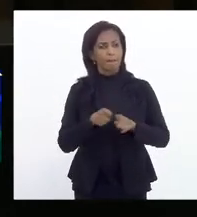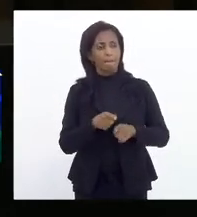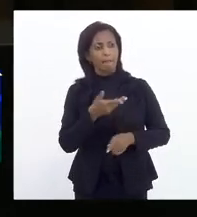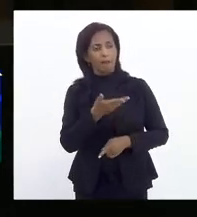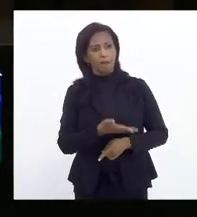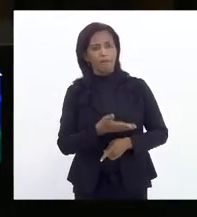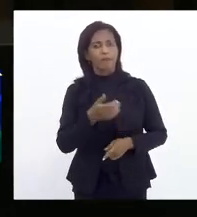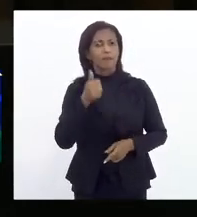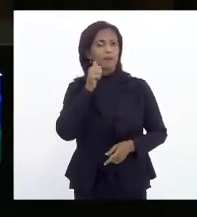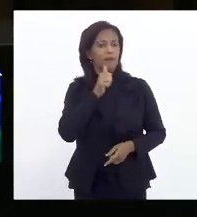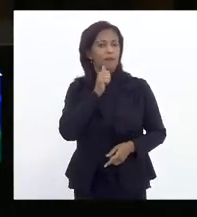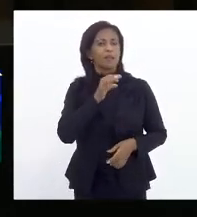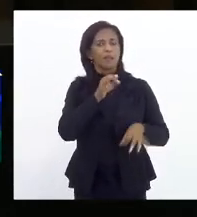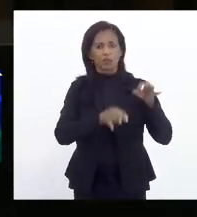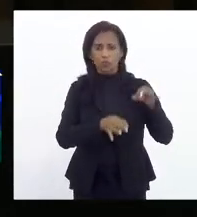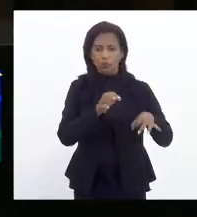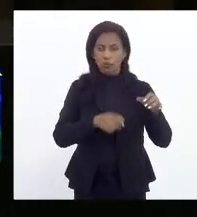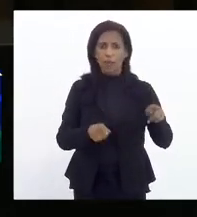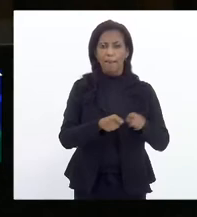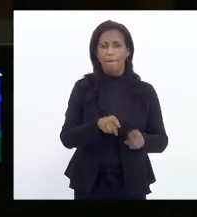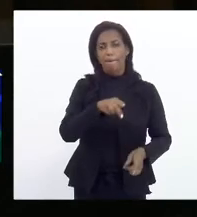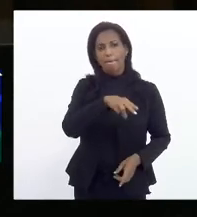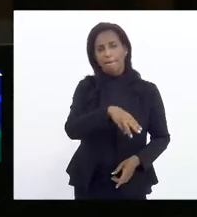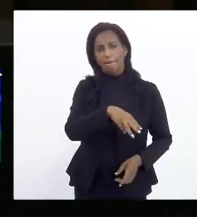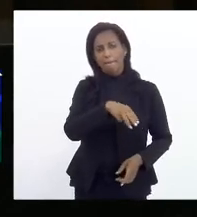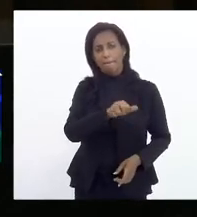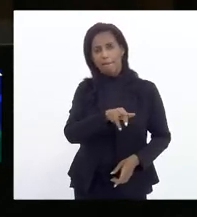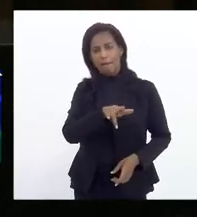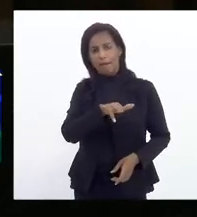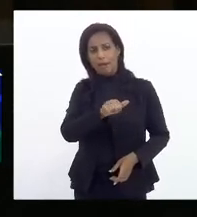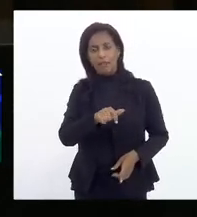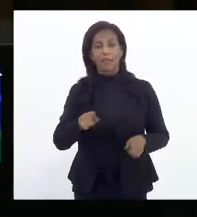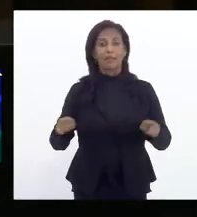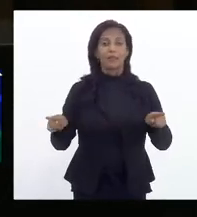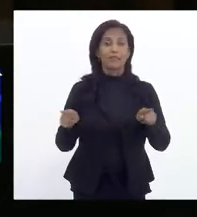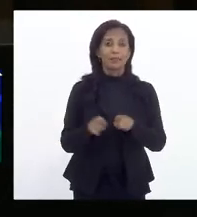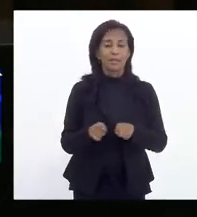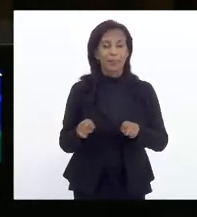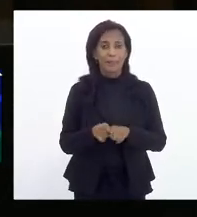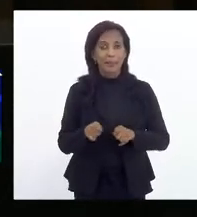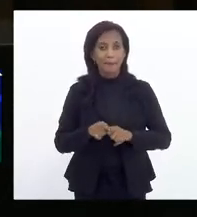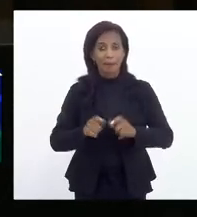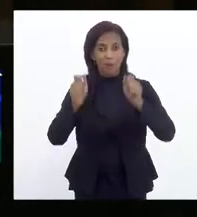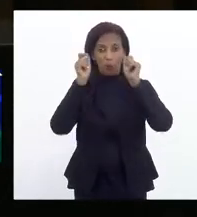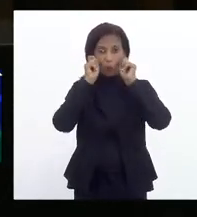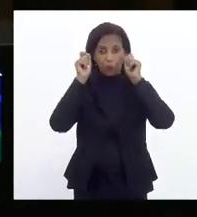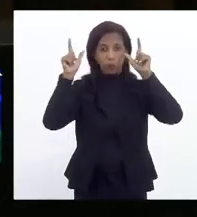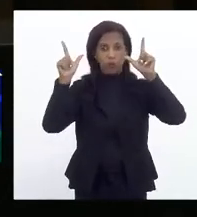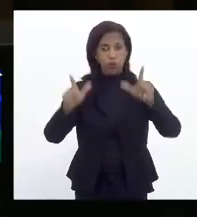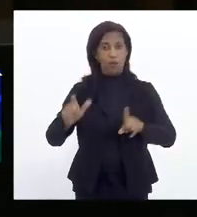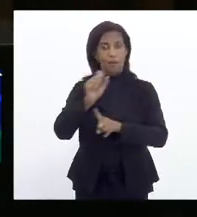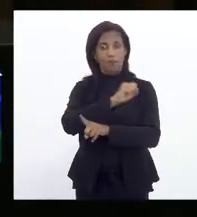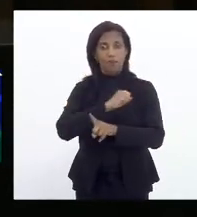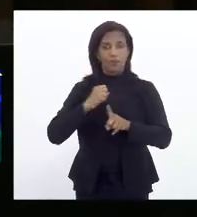foi a decisão da desembargadora Marília Castro Neves, também é um alerta para a sociedade brasileira a